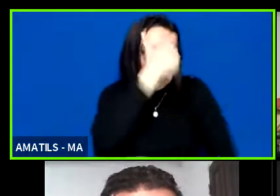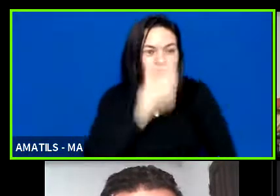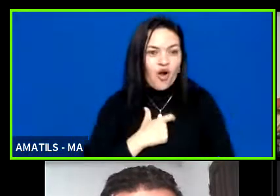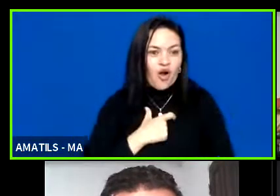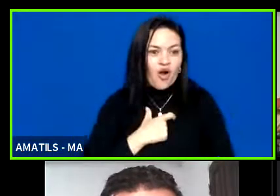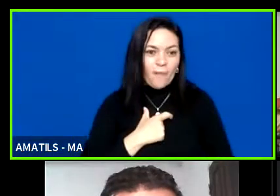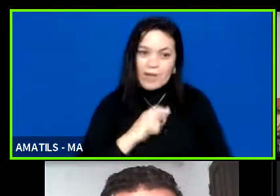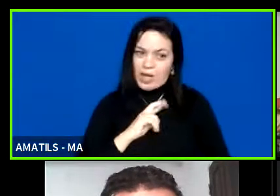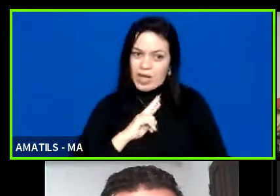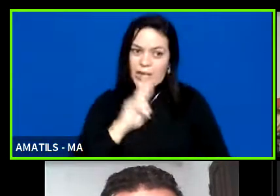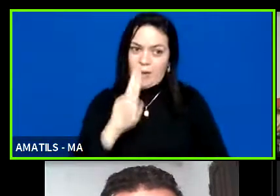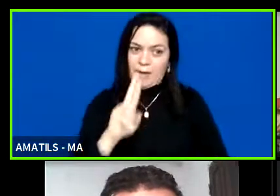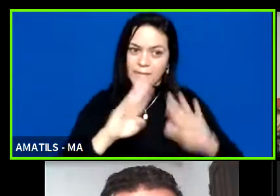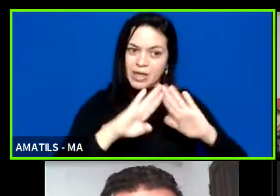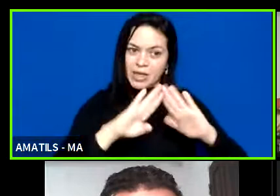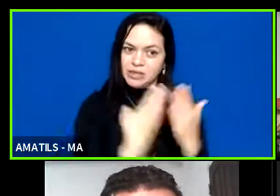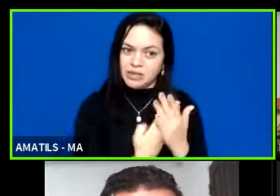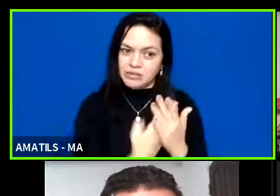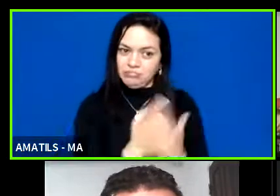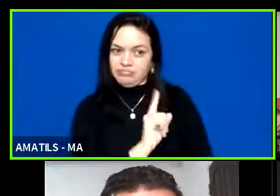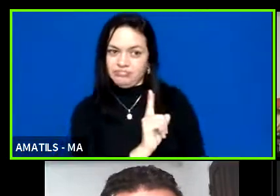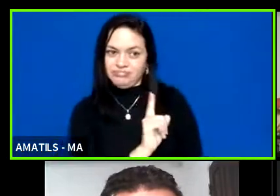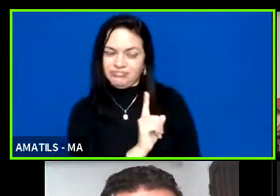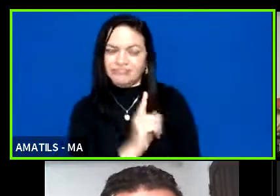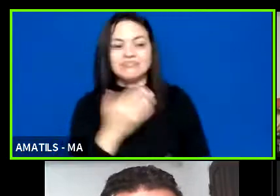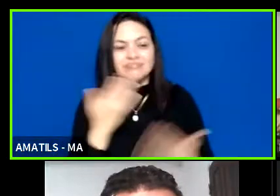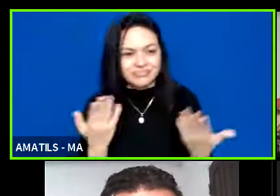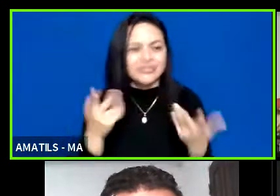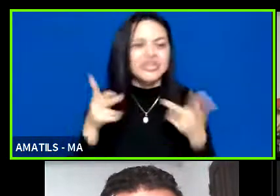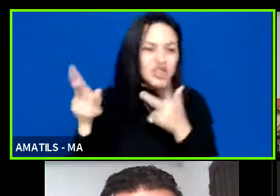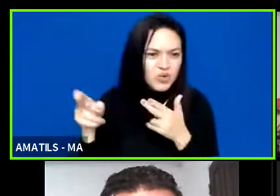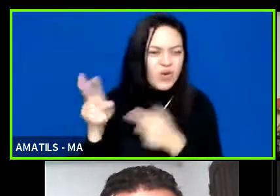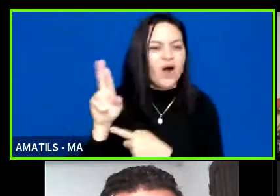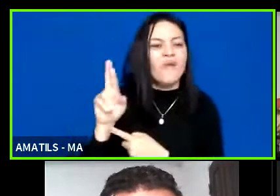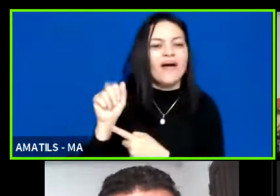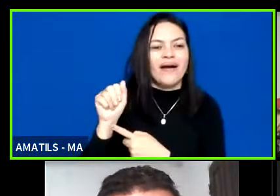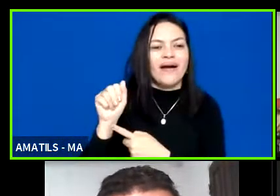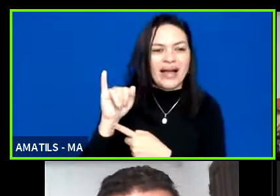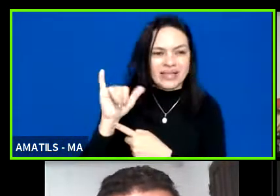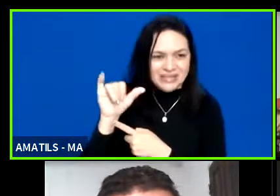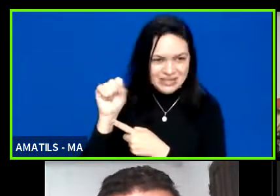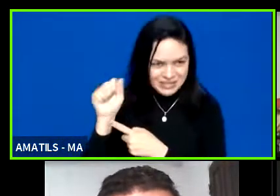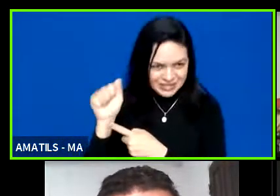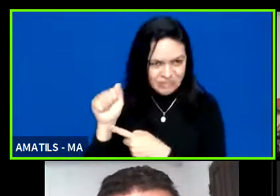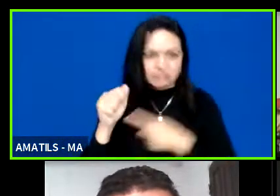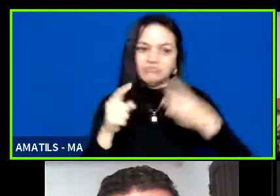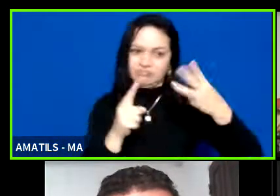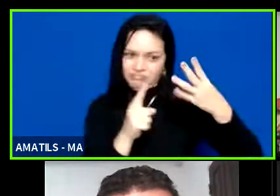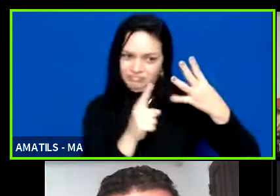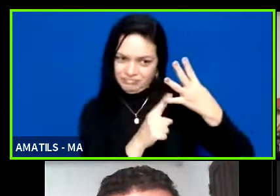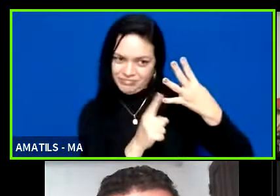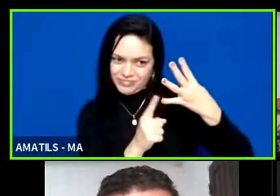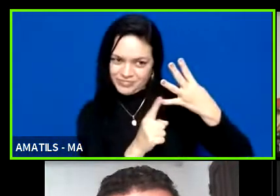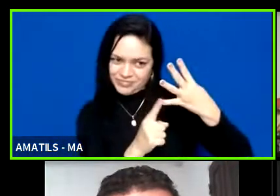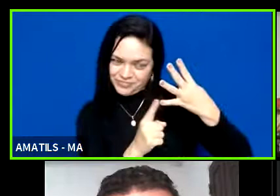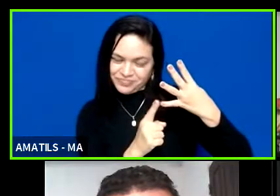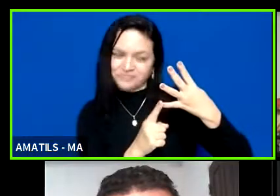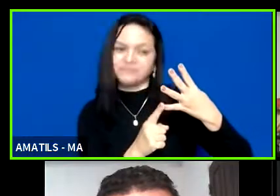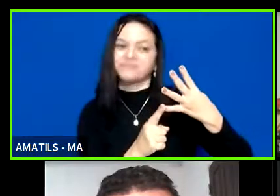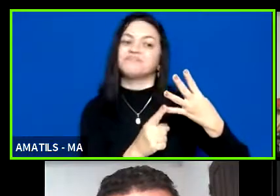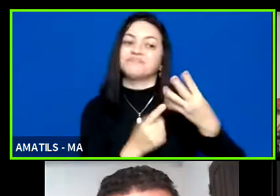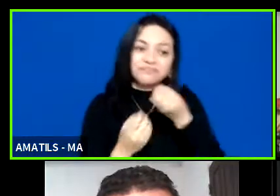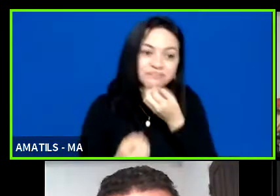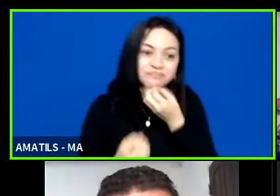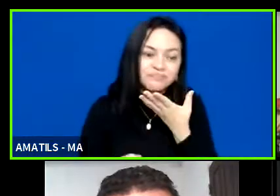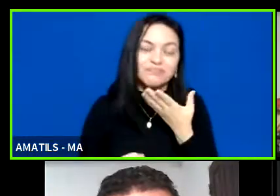escola efetivamente. Então, a Raíssa se enquadraria nessa condição. Bom, dito isso, eu